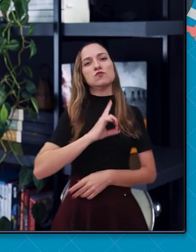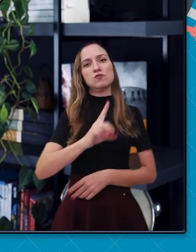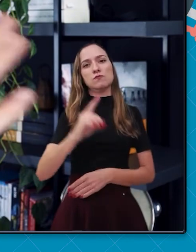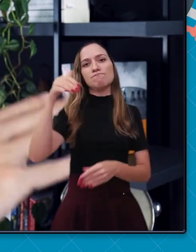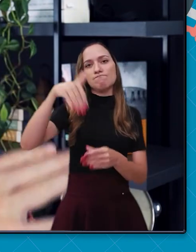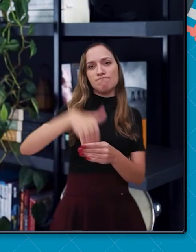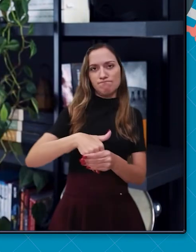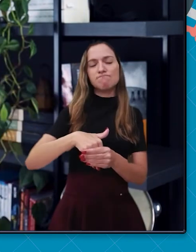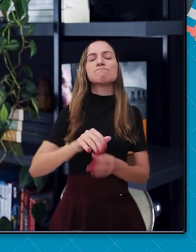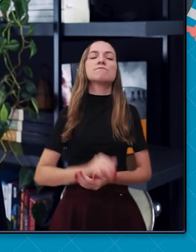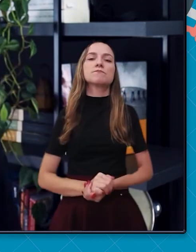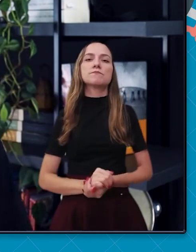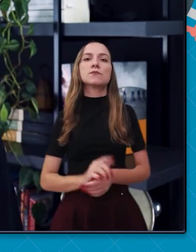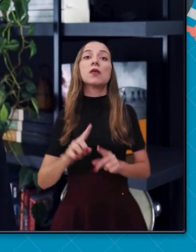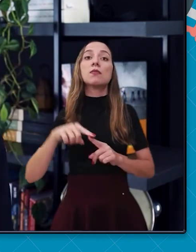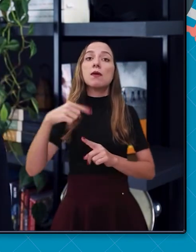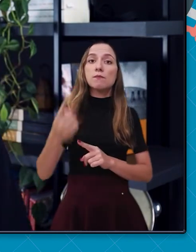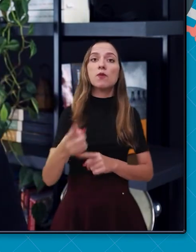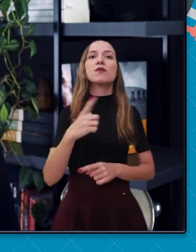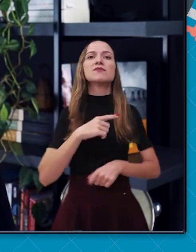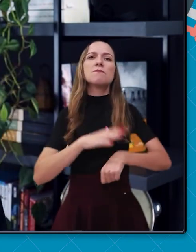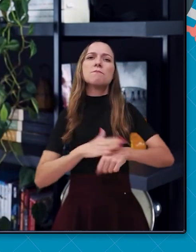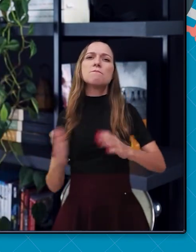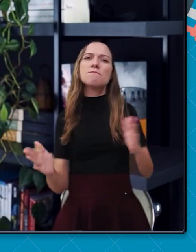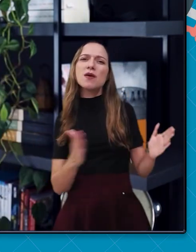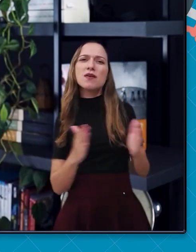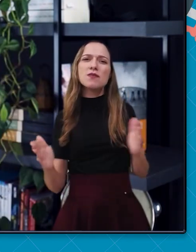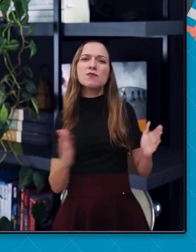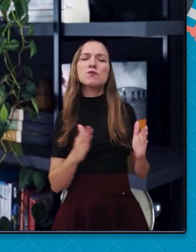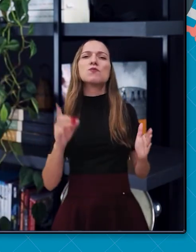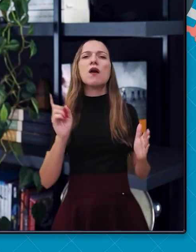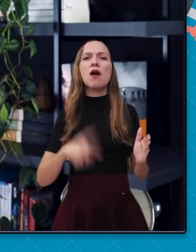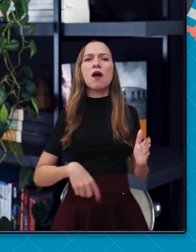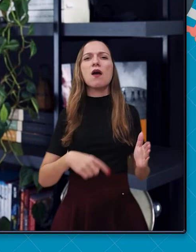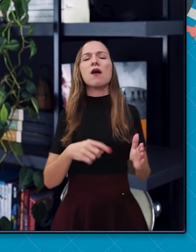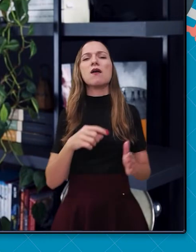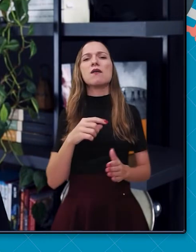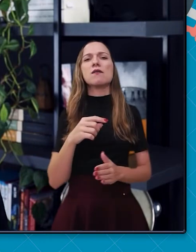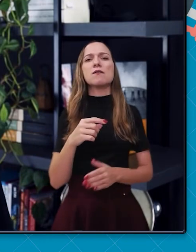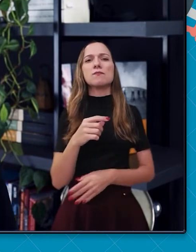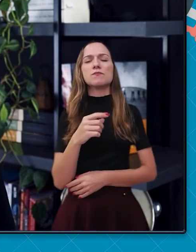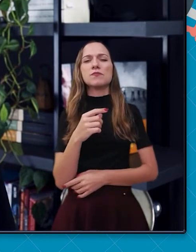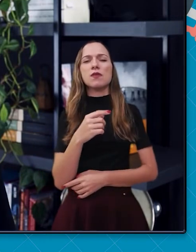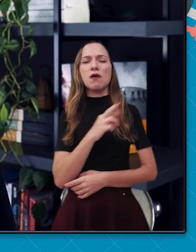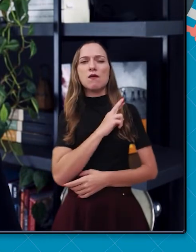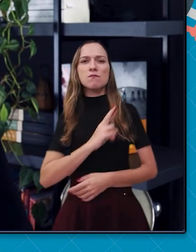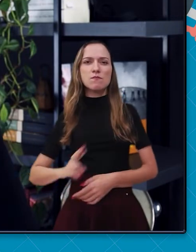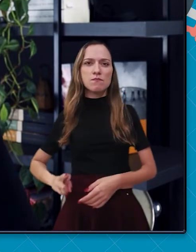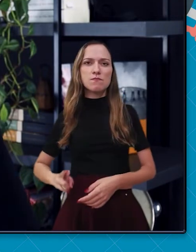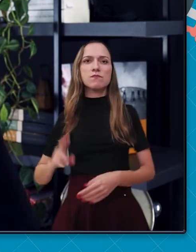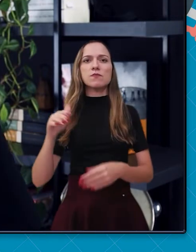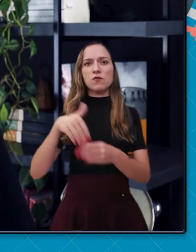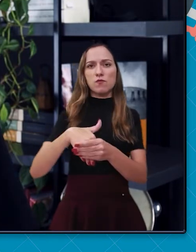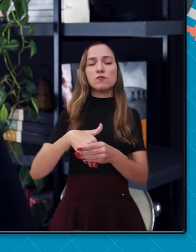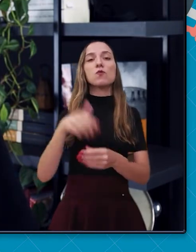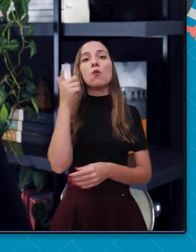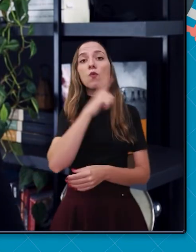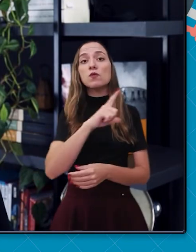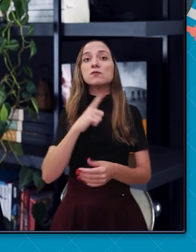Brasil. Finalmente, chegamos no período republicano, onde as questões relacionadas ao voto foram definidas na primeira